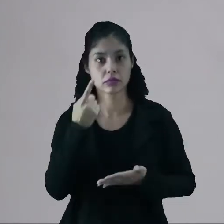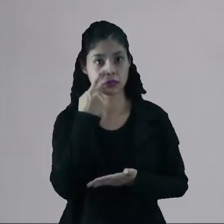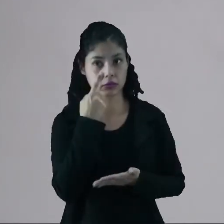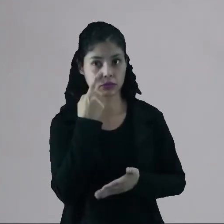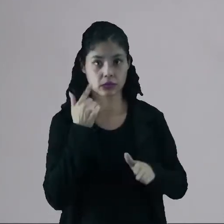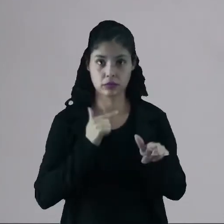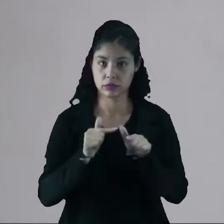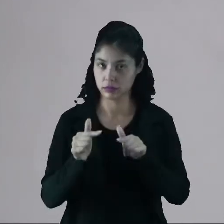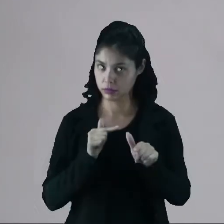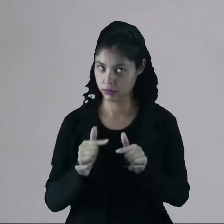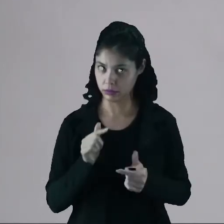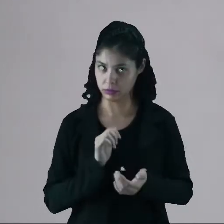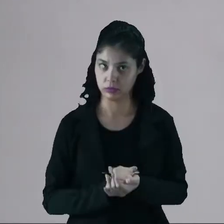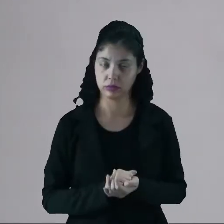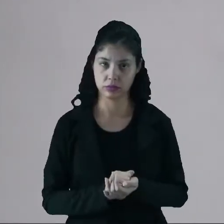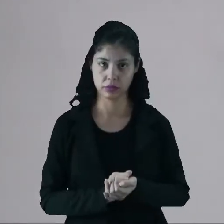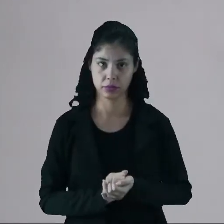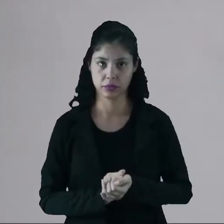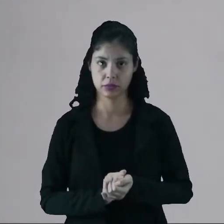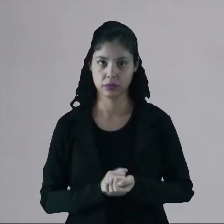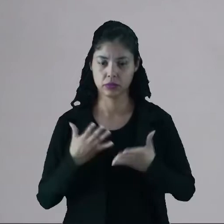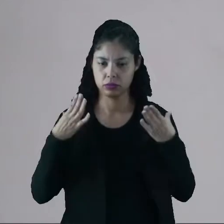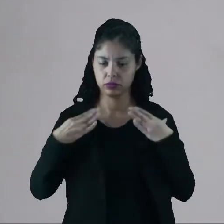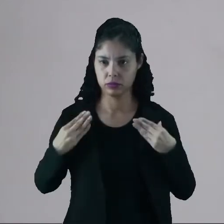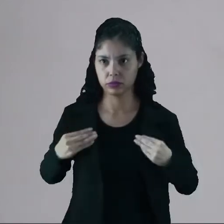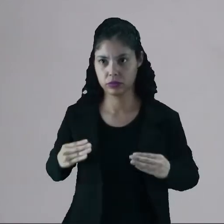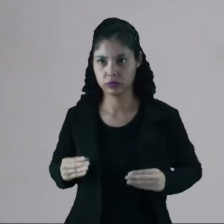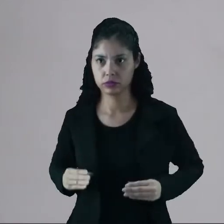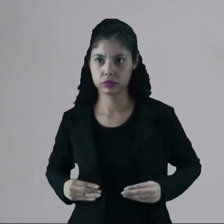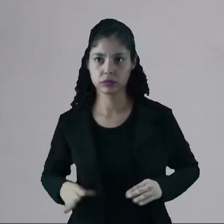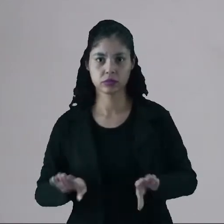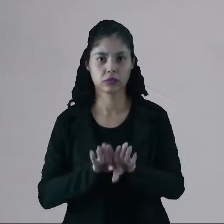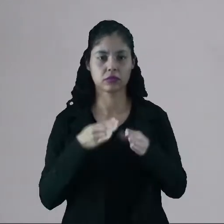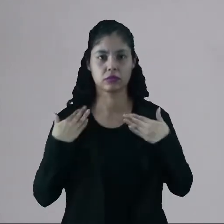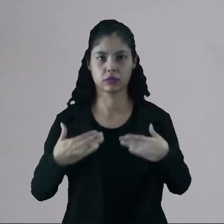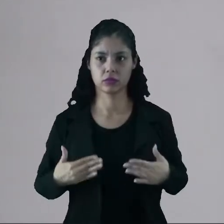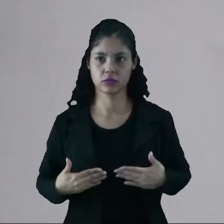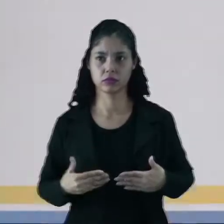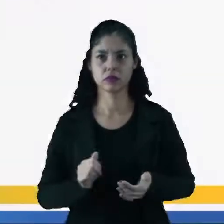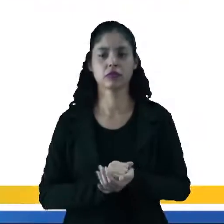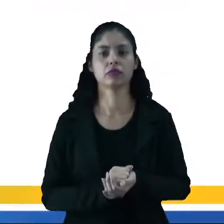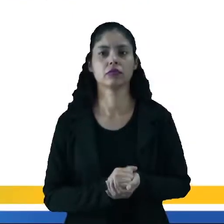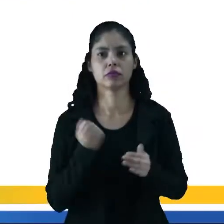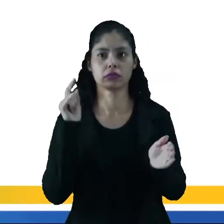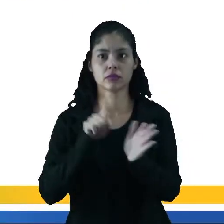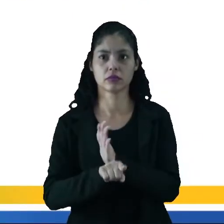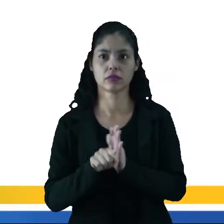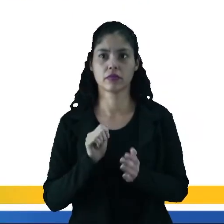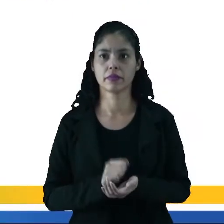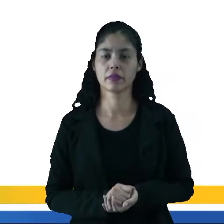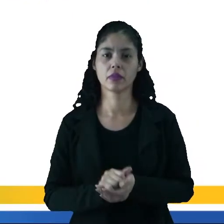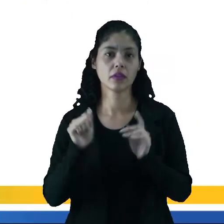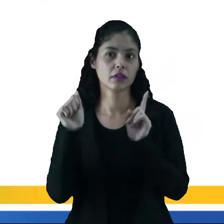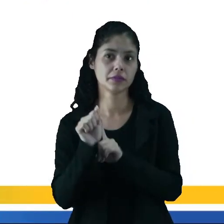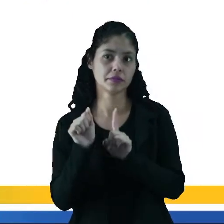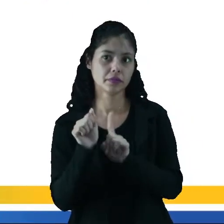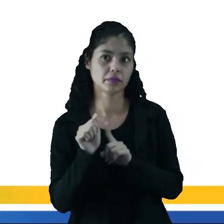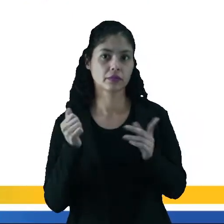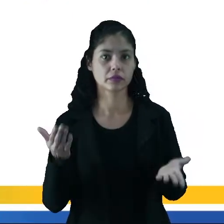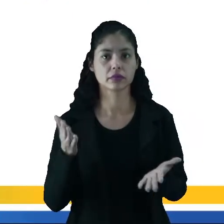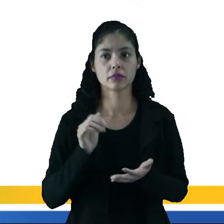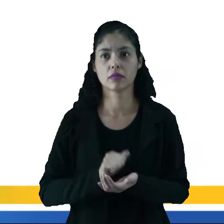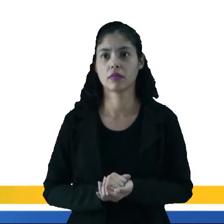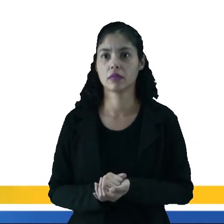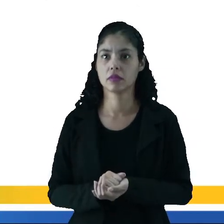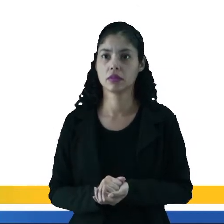como é que ele trabalha essa questão da anatomia do passado com o presente. Vamos voltar à questão. Em relação,